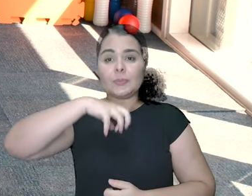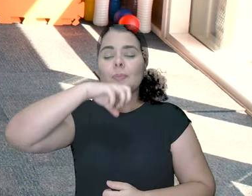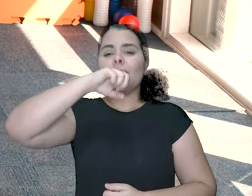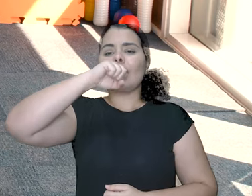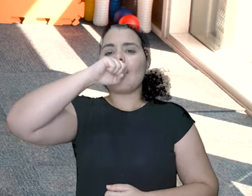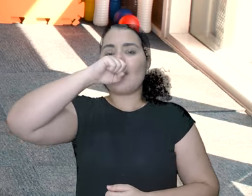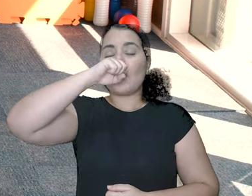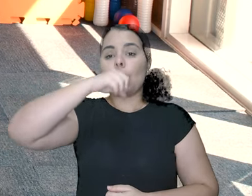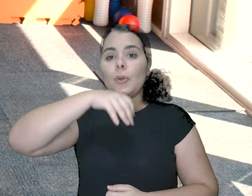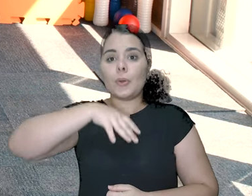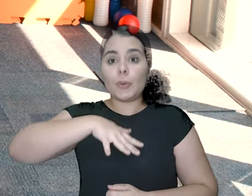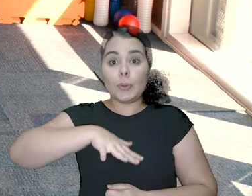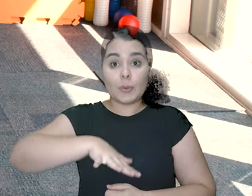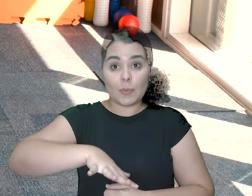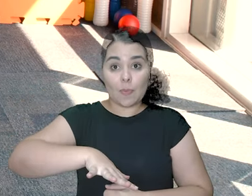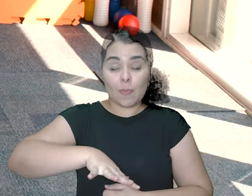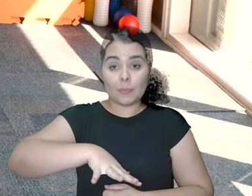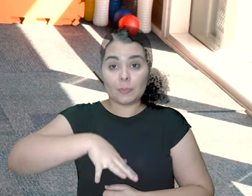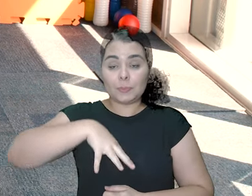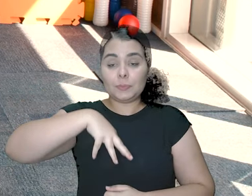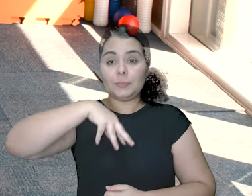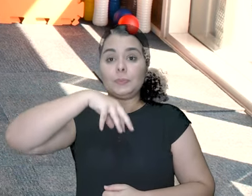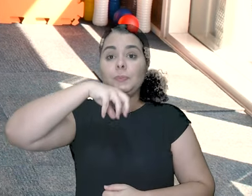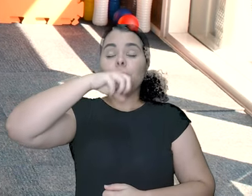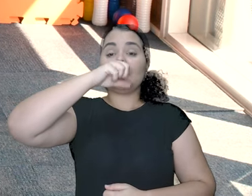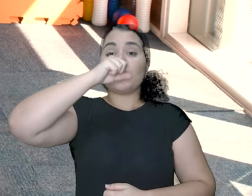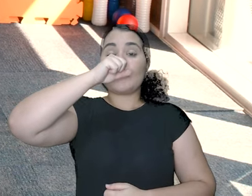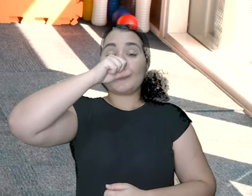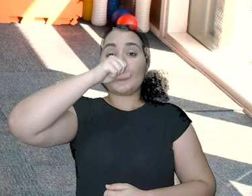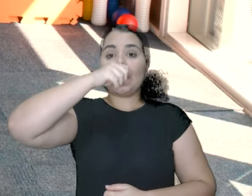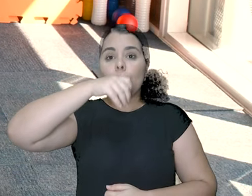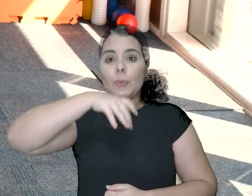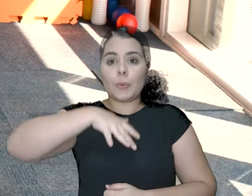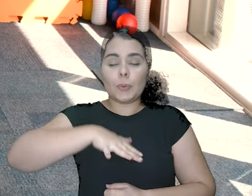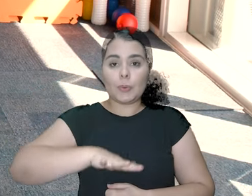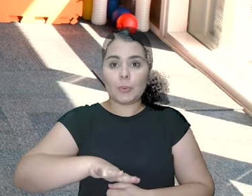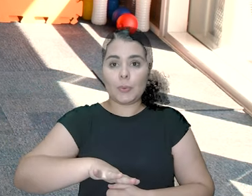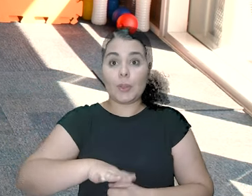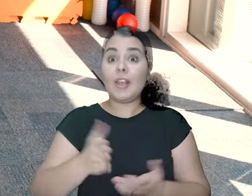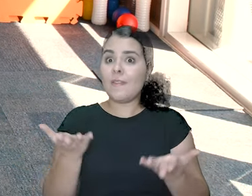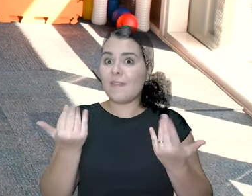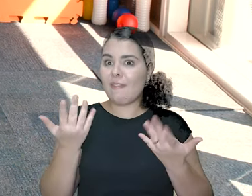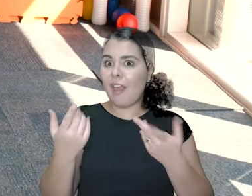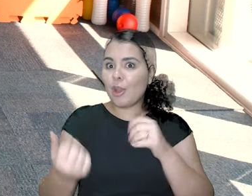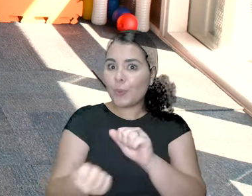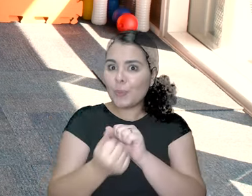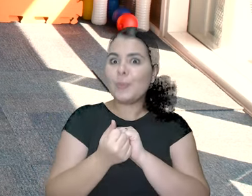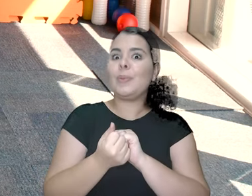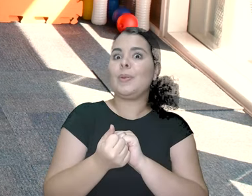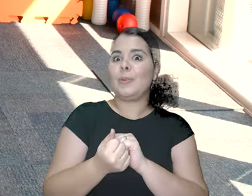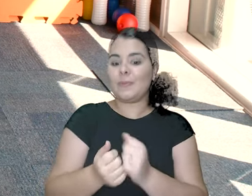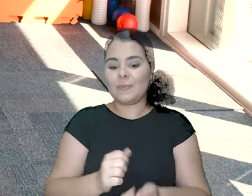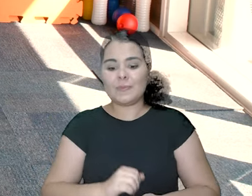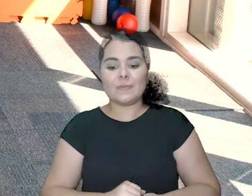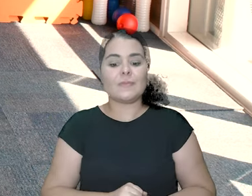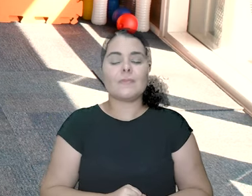Inspira. Solta o ar. Inspira. E vem comigo. Vem